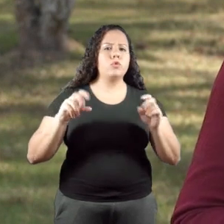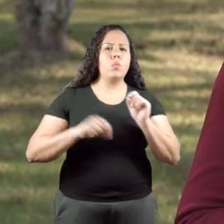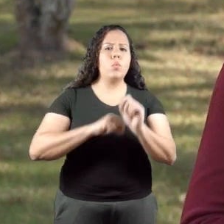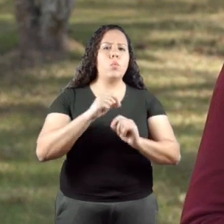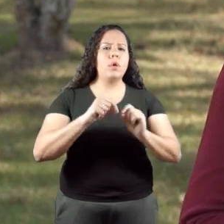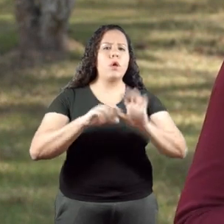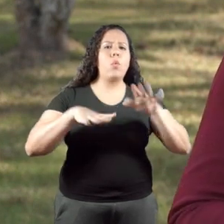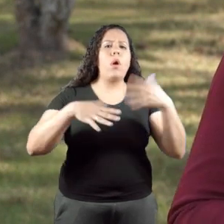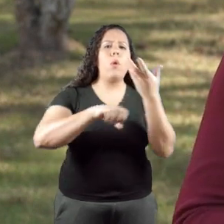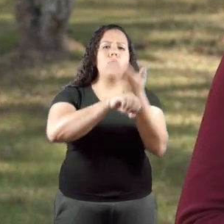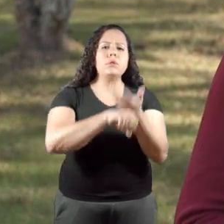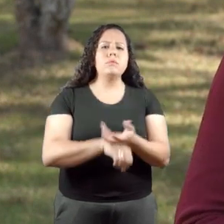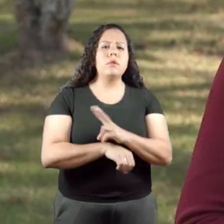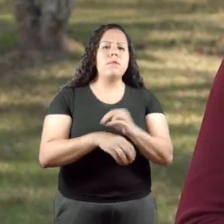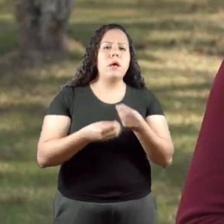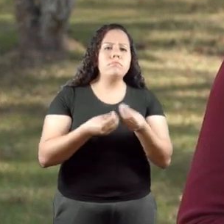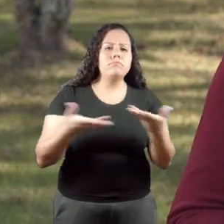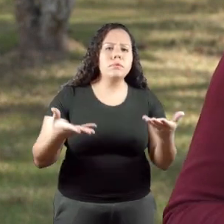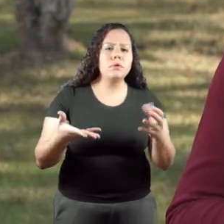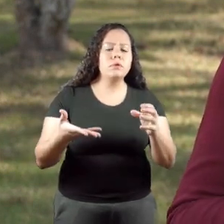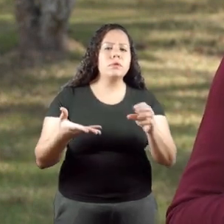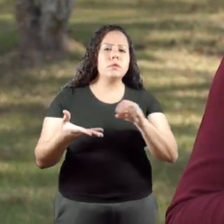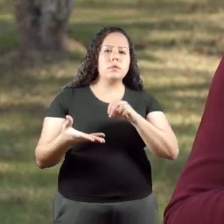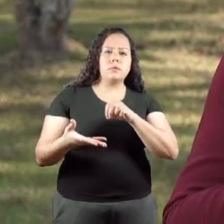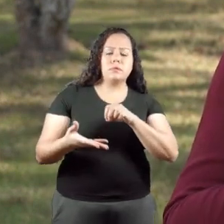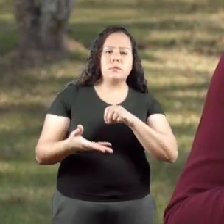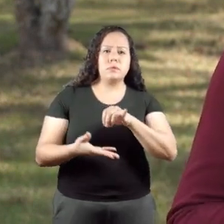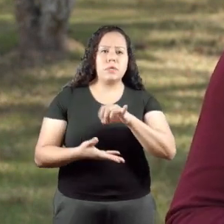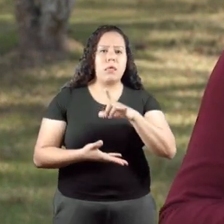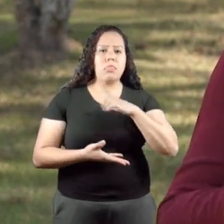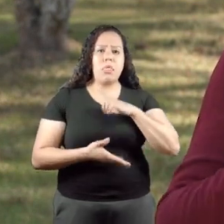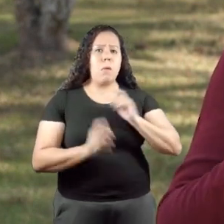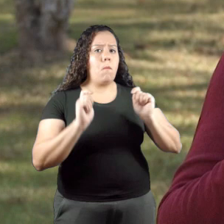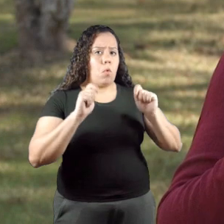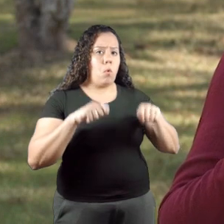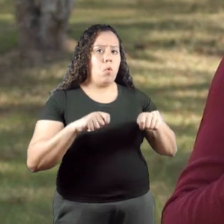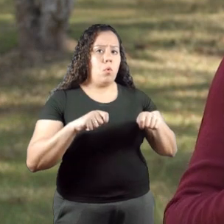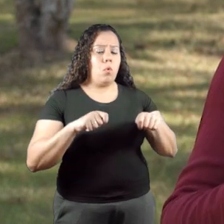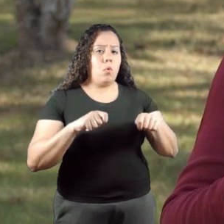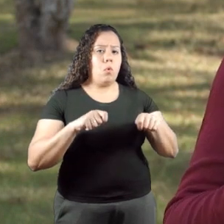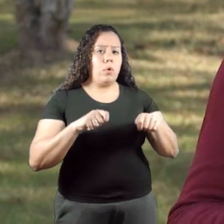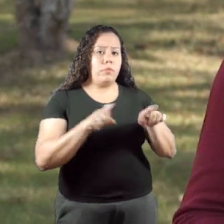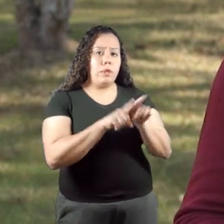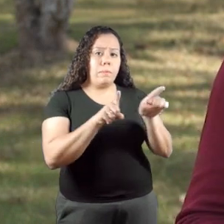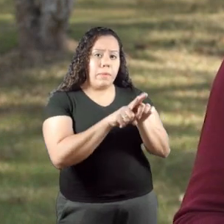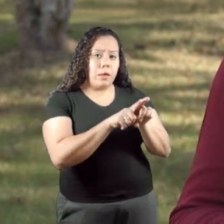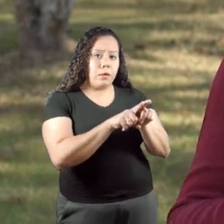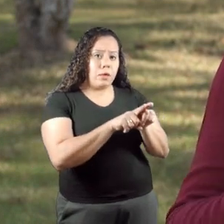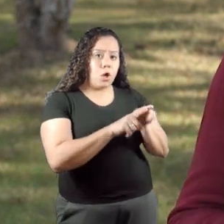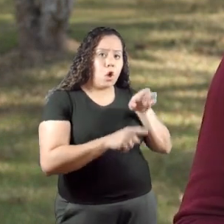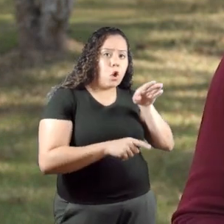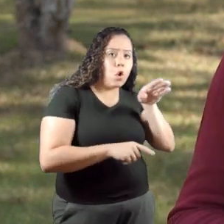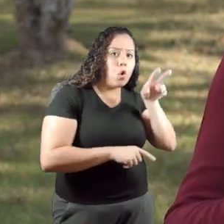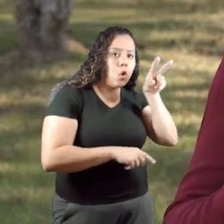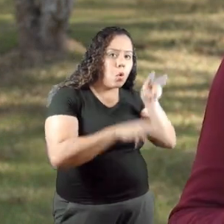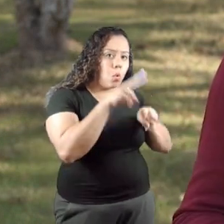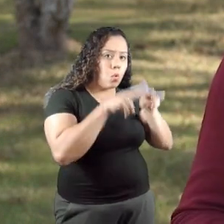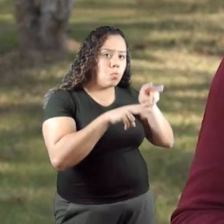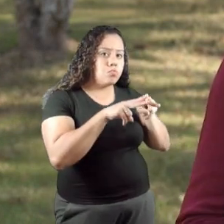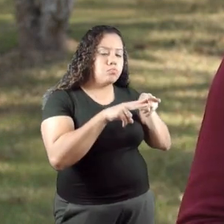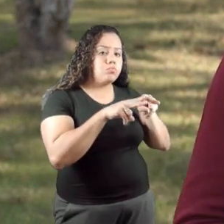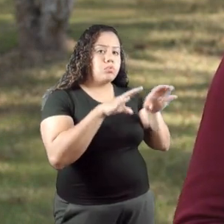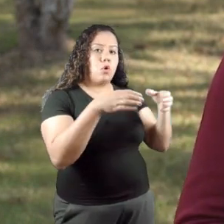sobre essas disciplinas ou haverá a possibilidade de consulta